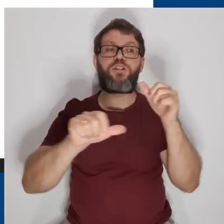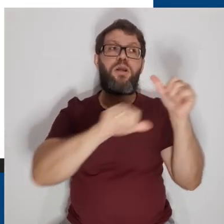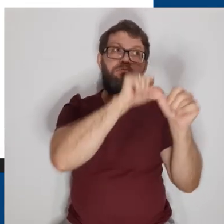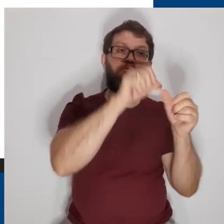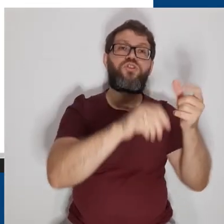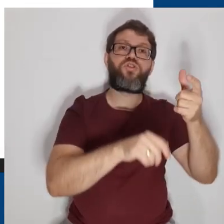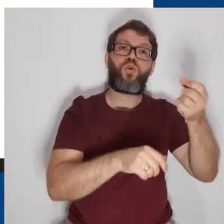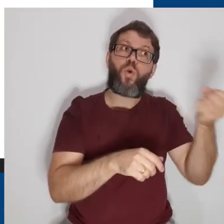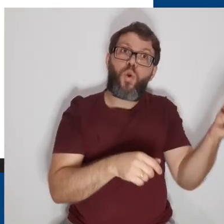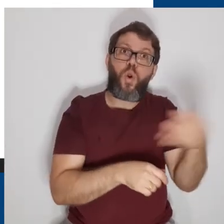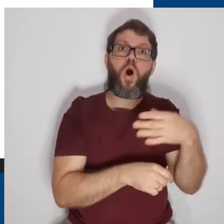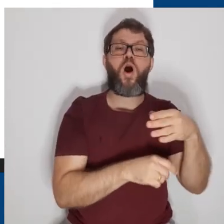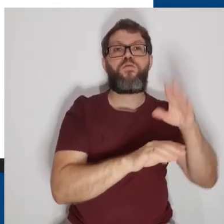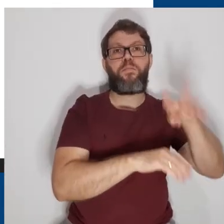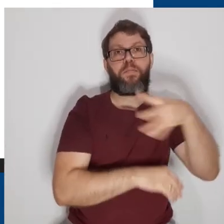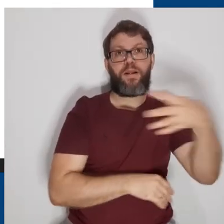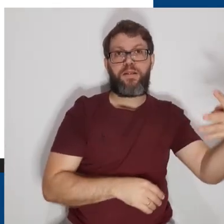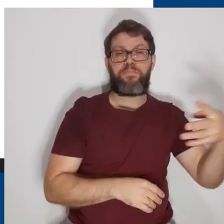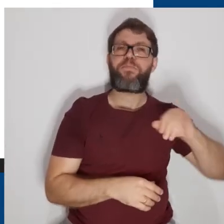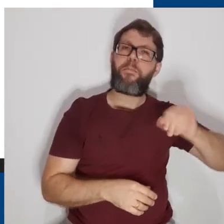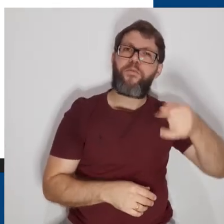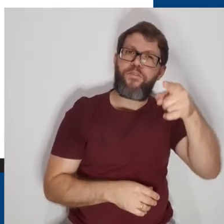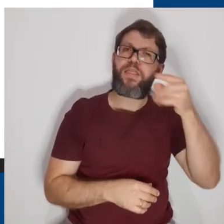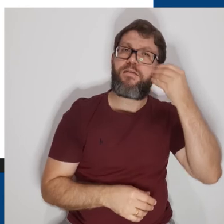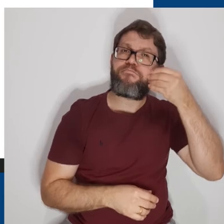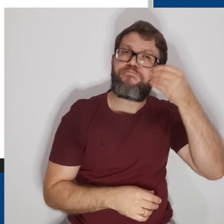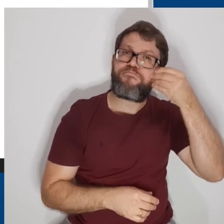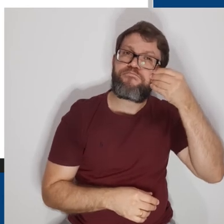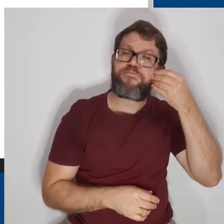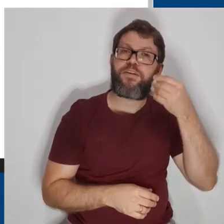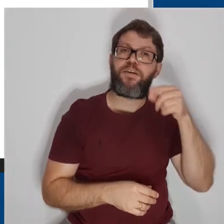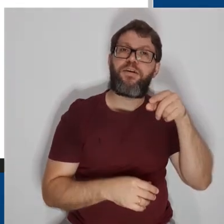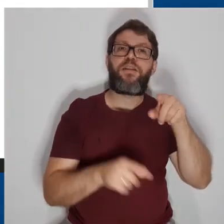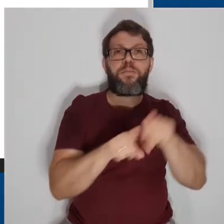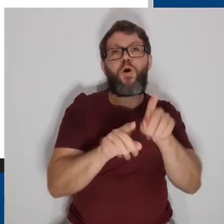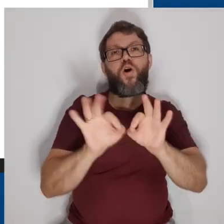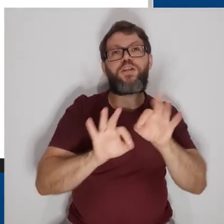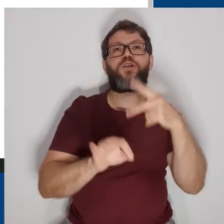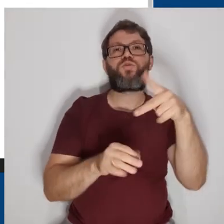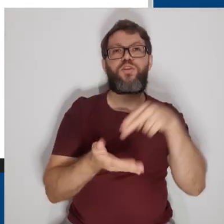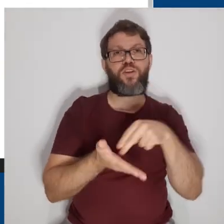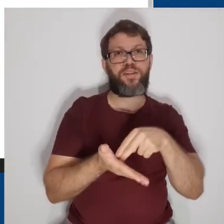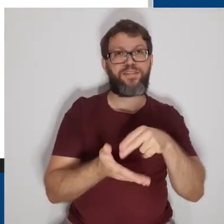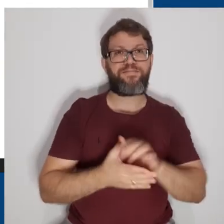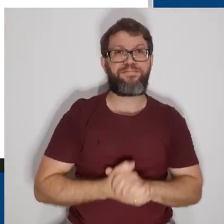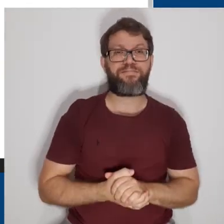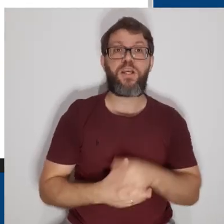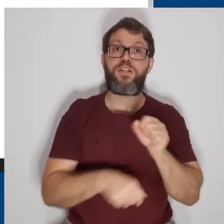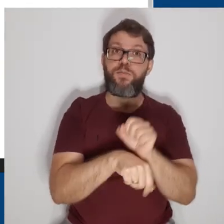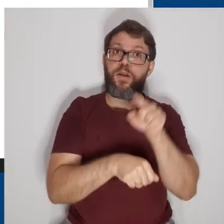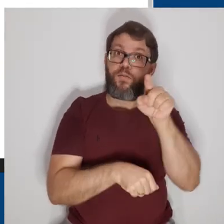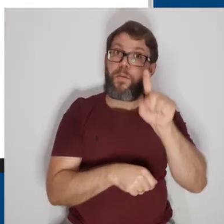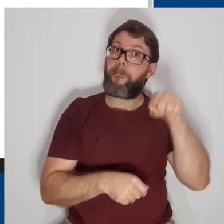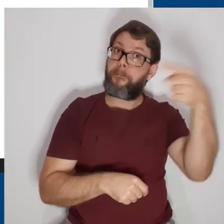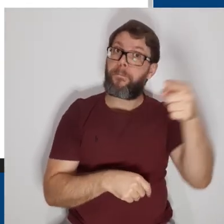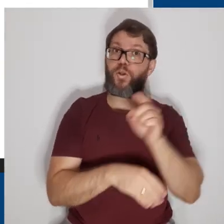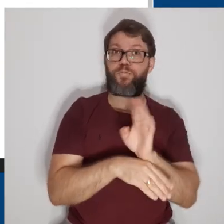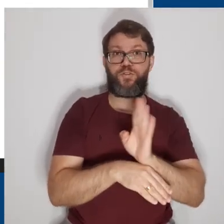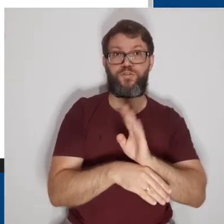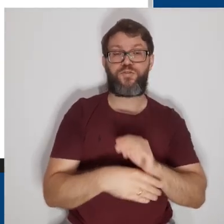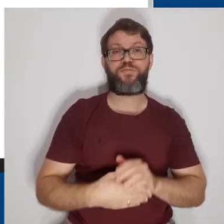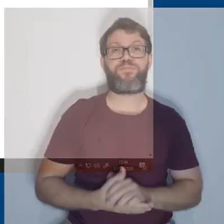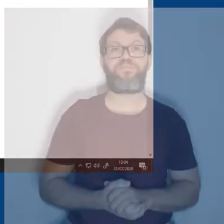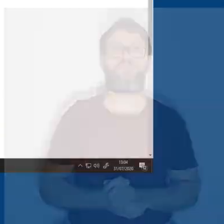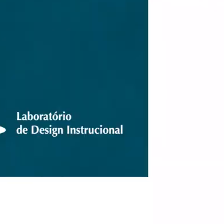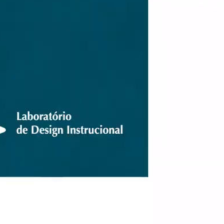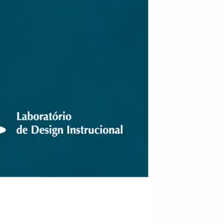gerar uma nova planilha. Aproveite para experimentar esse recurso e organizar as suas notas. Espero você no